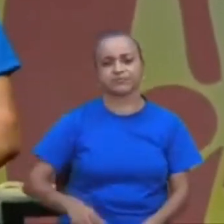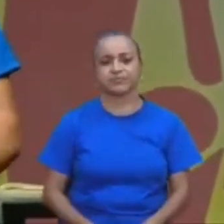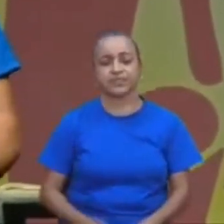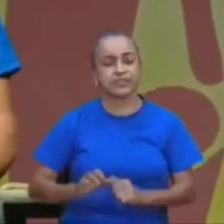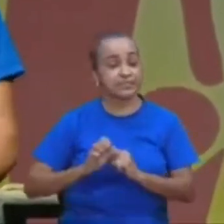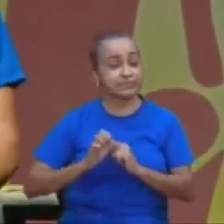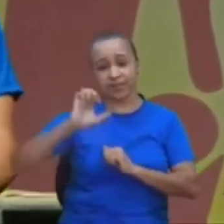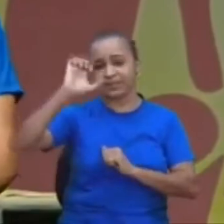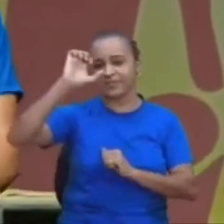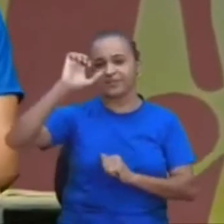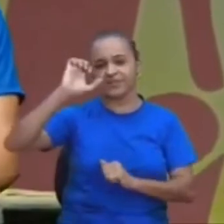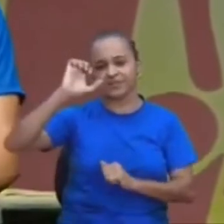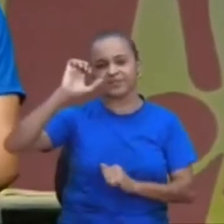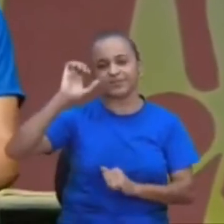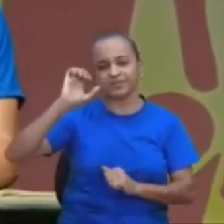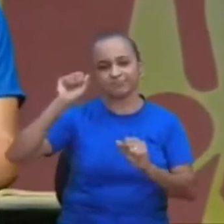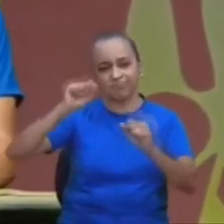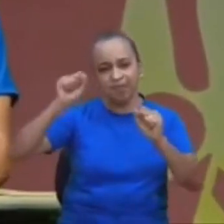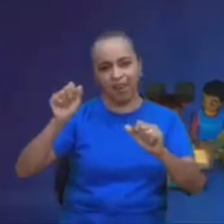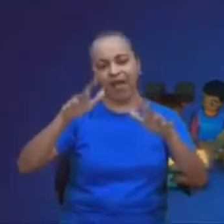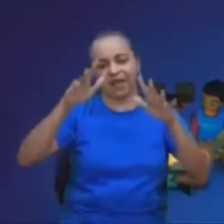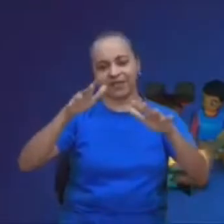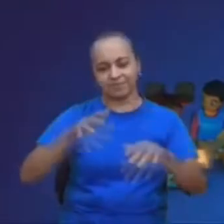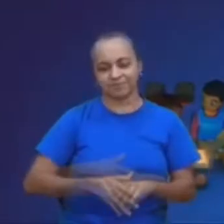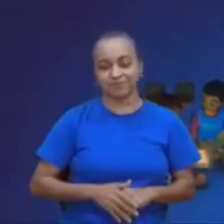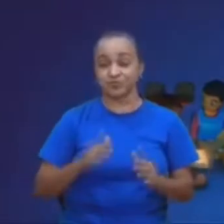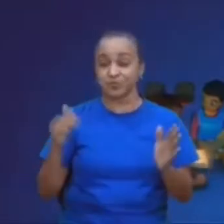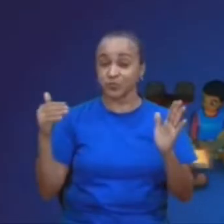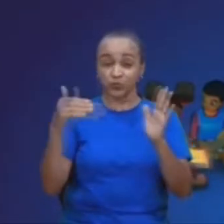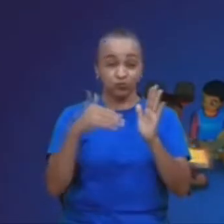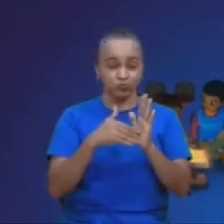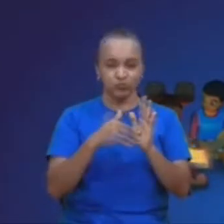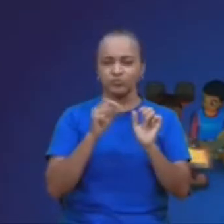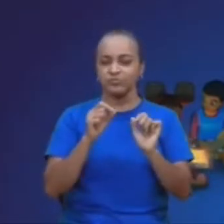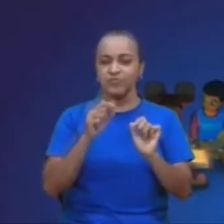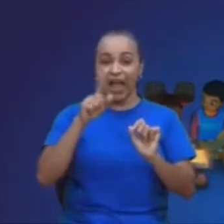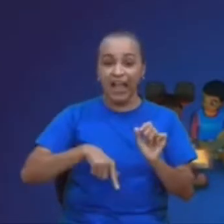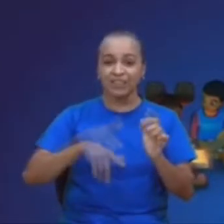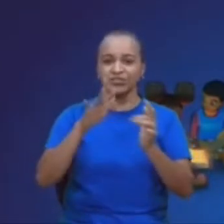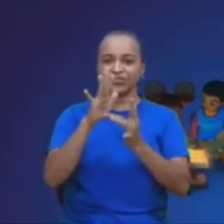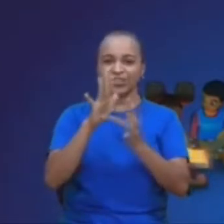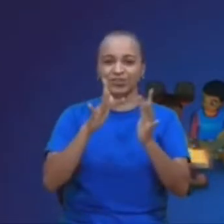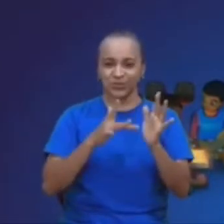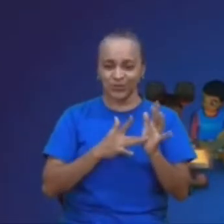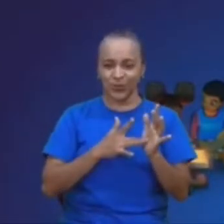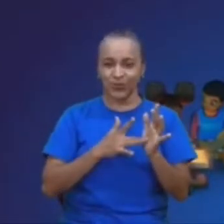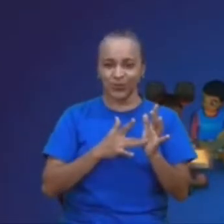e o último, Jesus, para o alto, e avante,